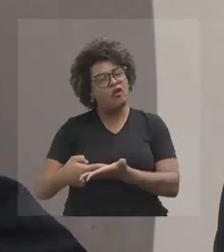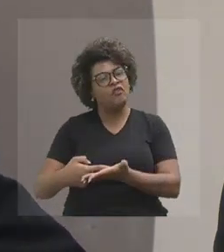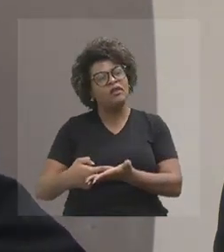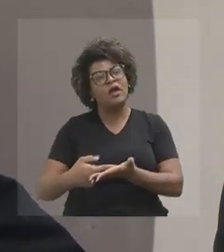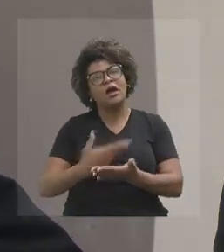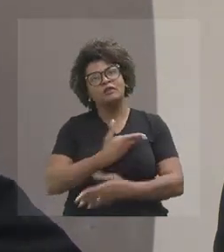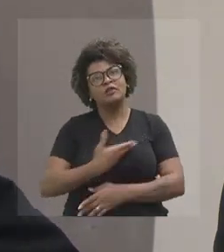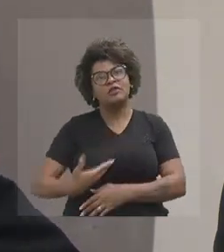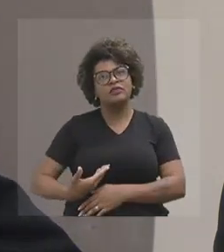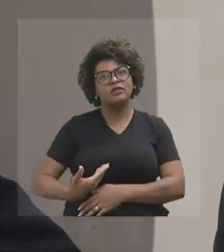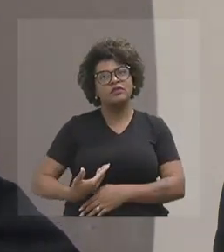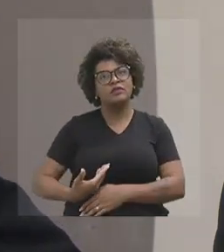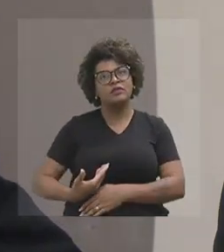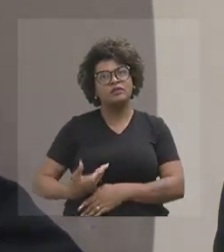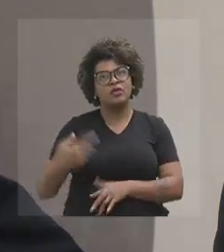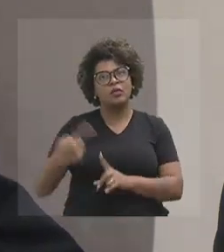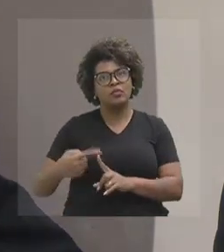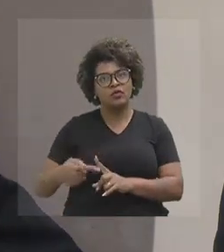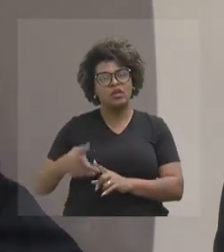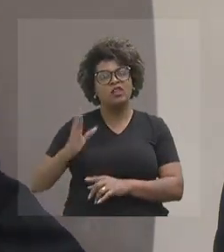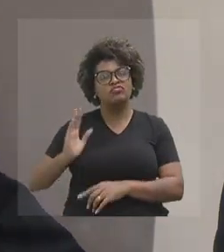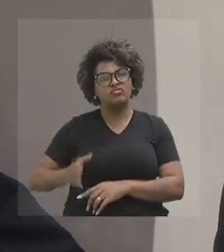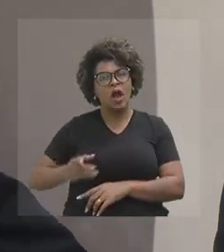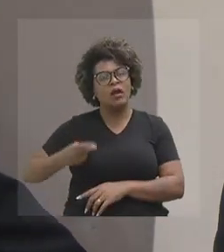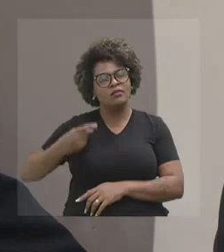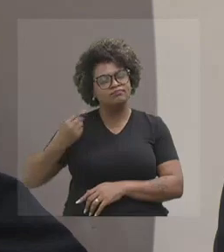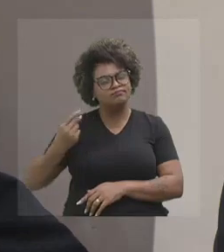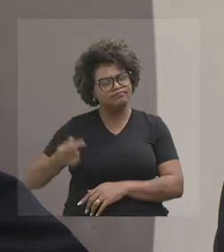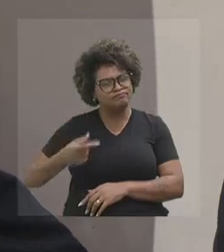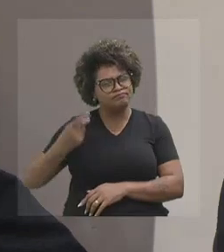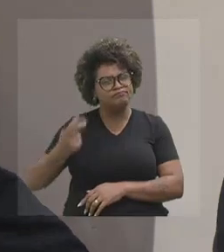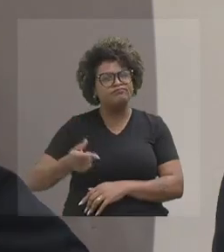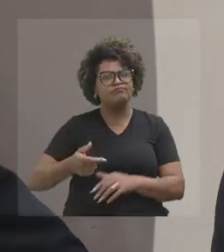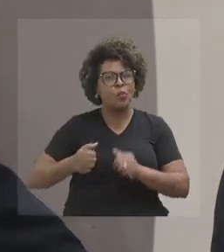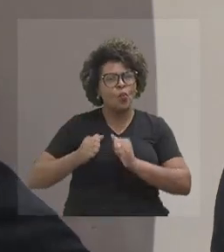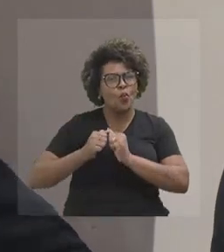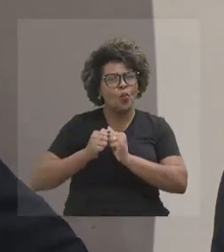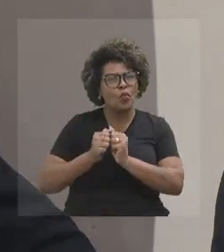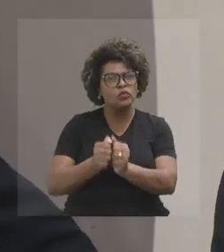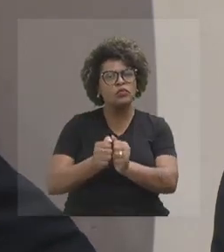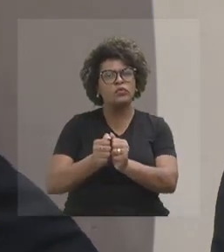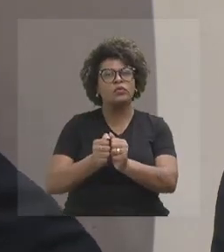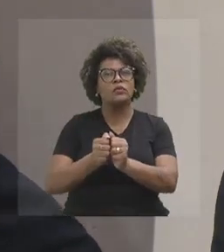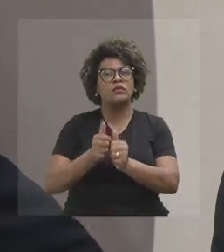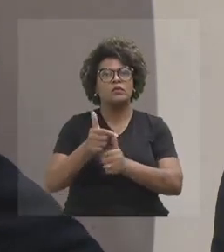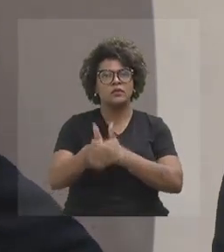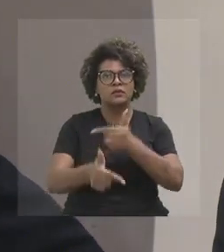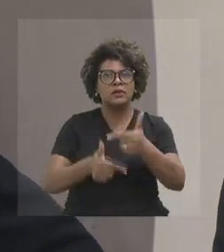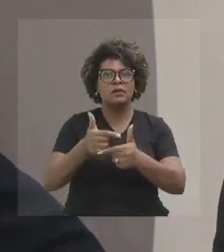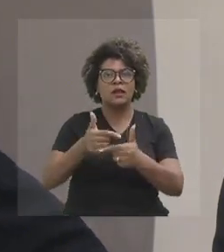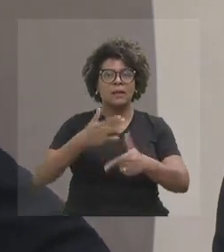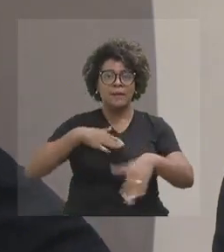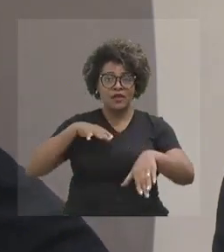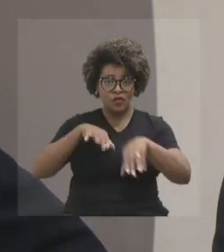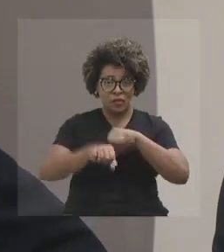que estou há bastante tempo junto com ele, que, apesar de ser engenheiro civil,